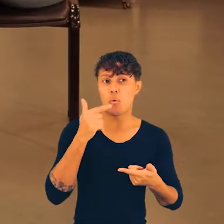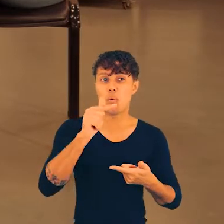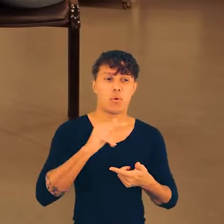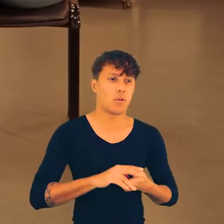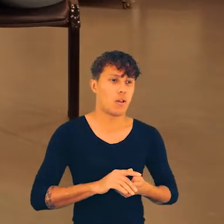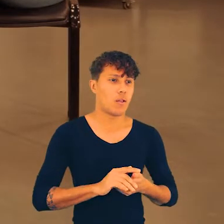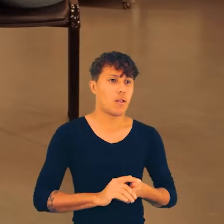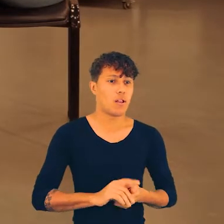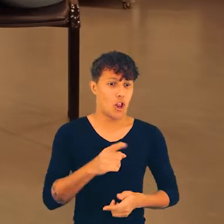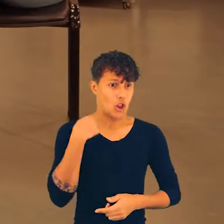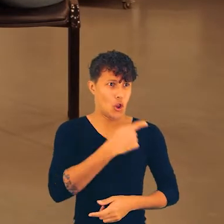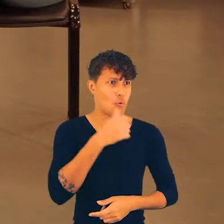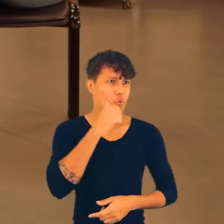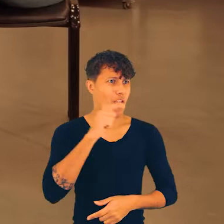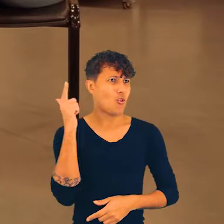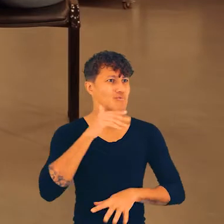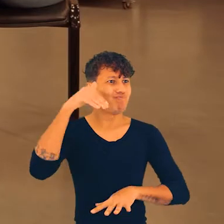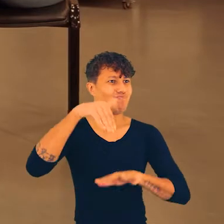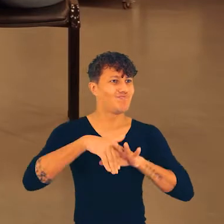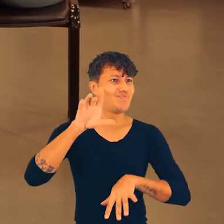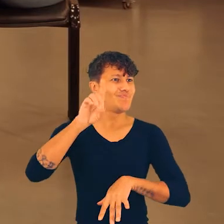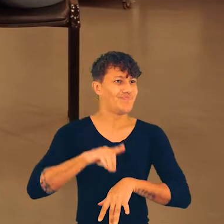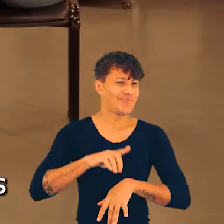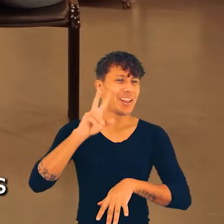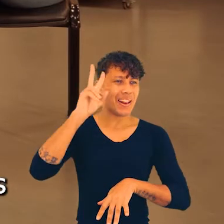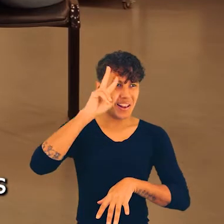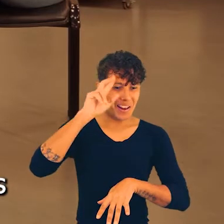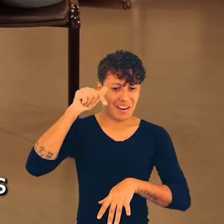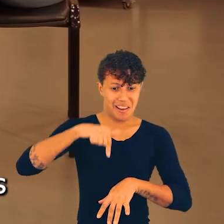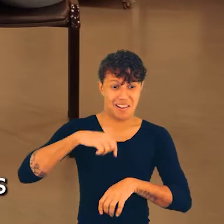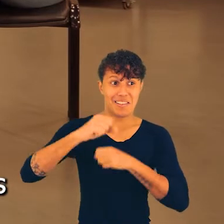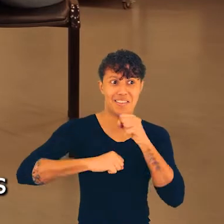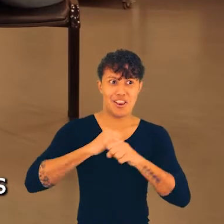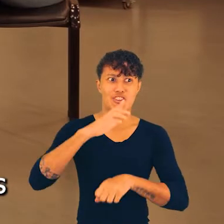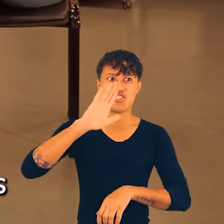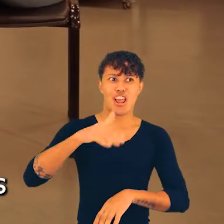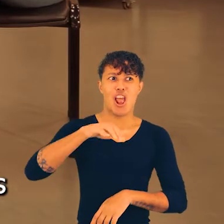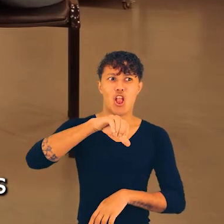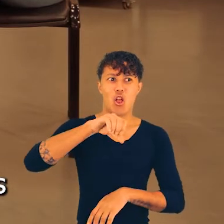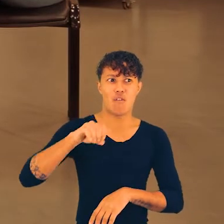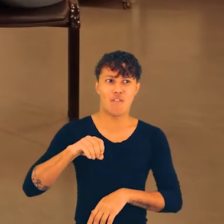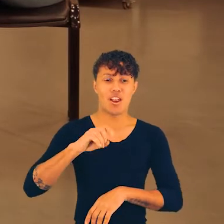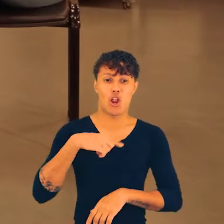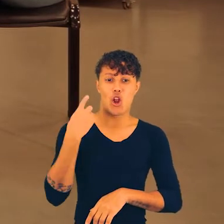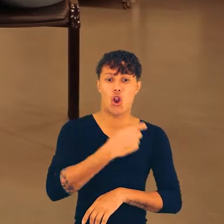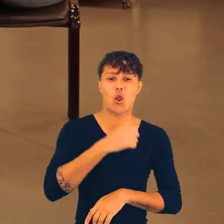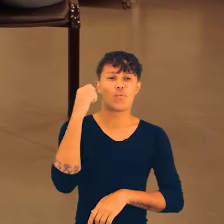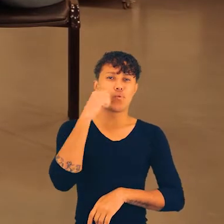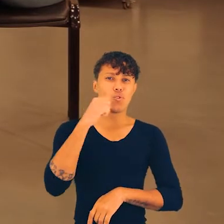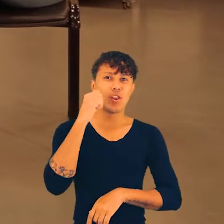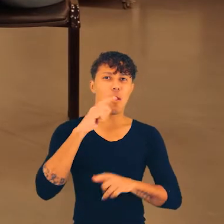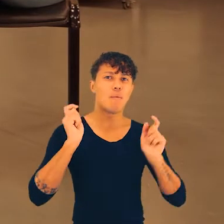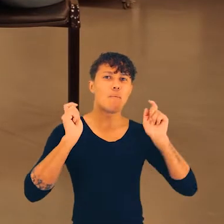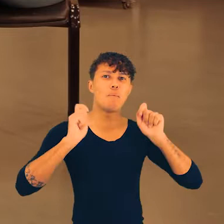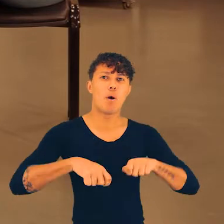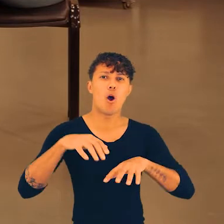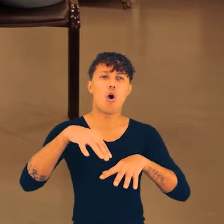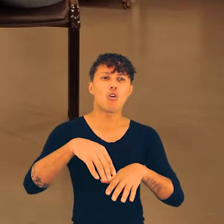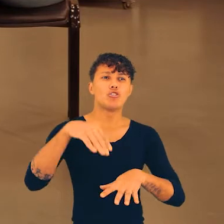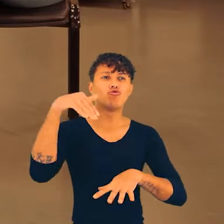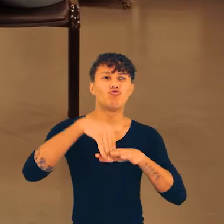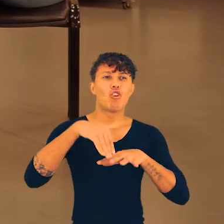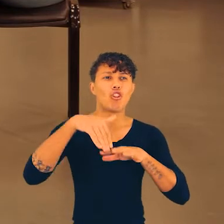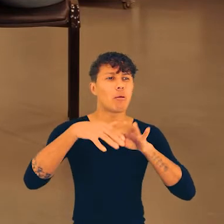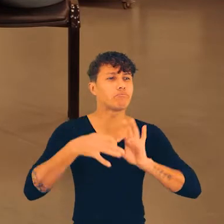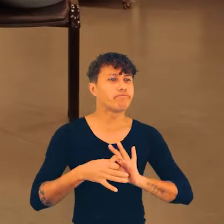a luta pelo voto de nós mulheres. Vocês sabem que esse ano completou 90 anos do direito de nós mulheres de